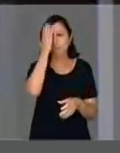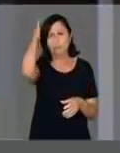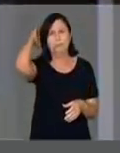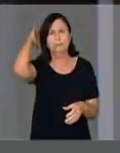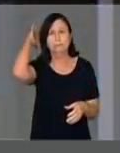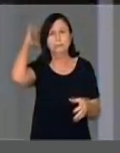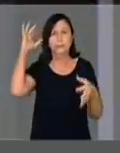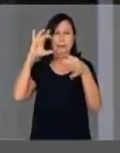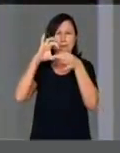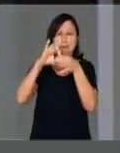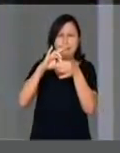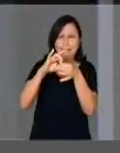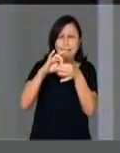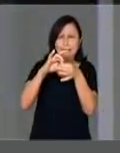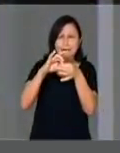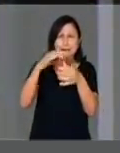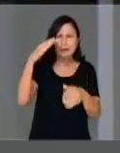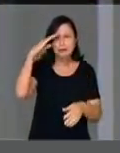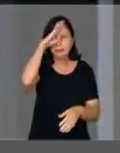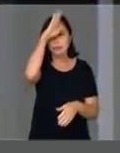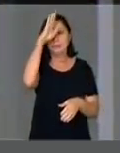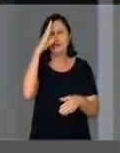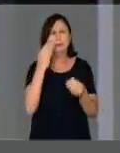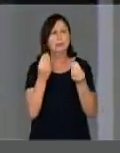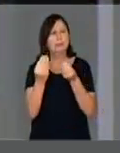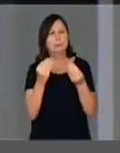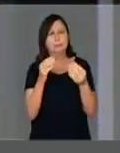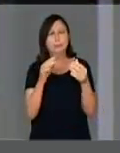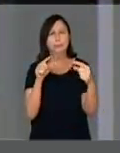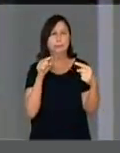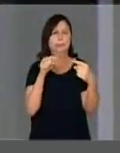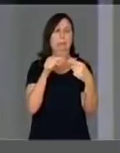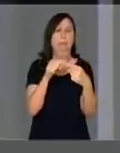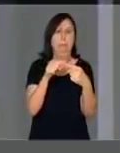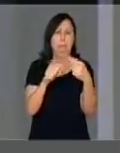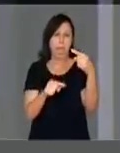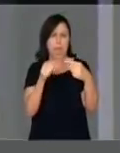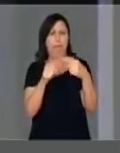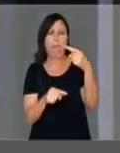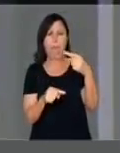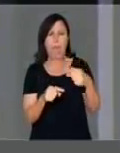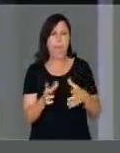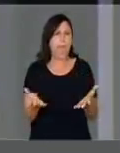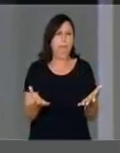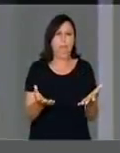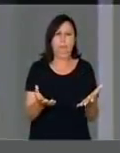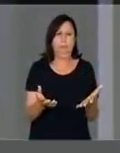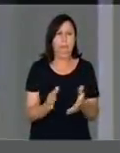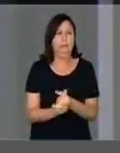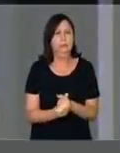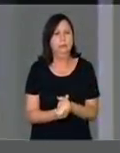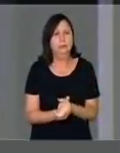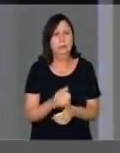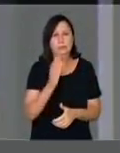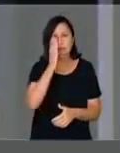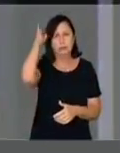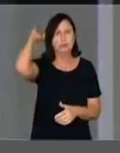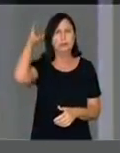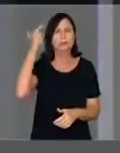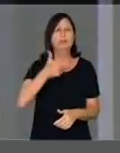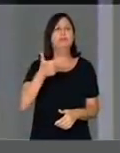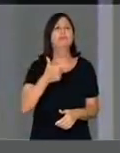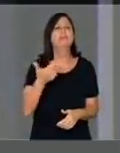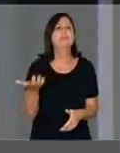Bolsonaro. Como é que pode um negócio desse, rapaz? Michel Temer a Bolsonaro. Michel Temer era vice de quem?